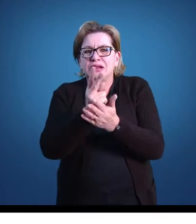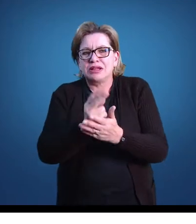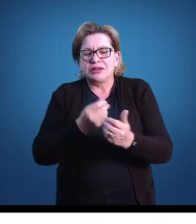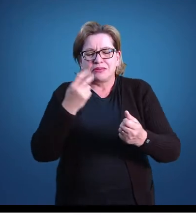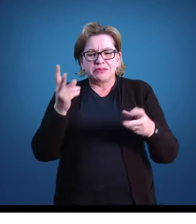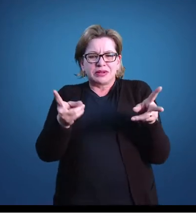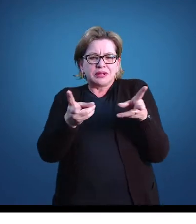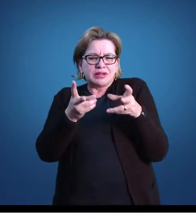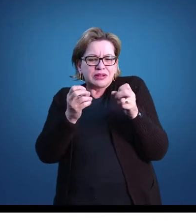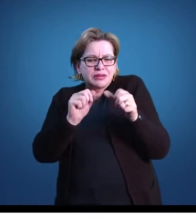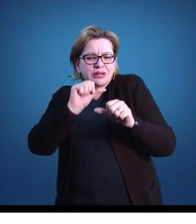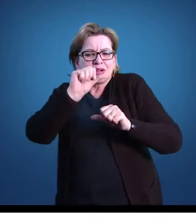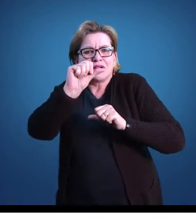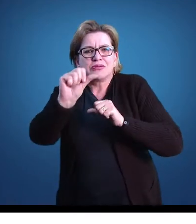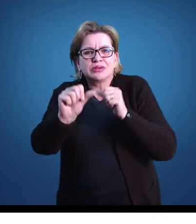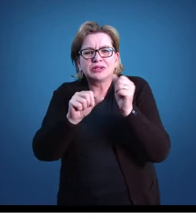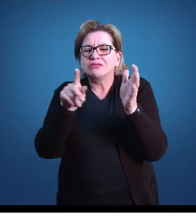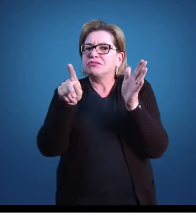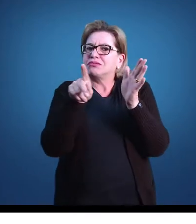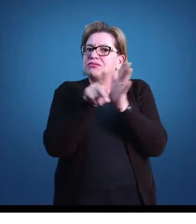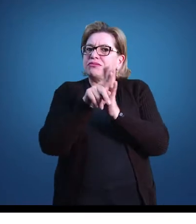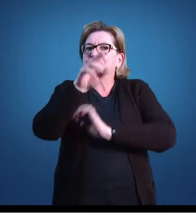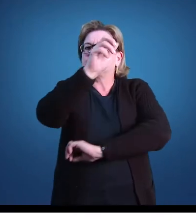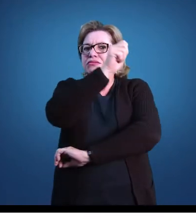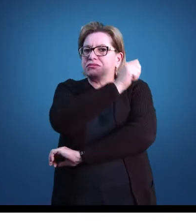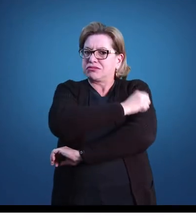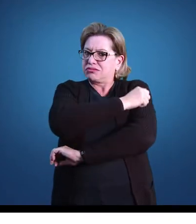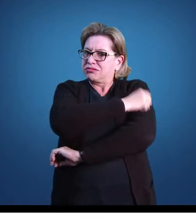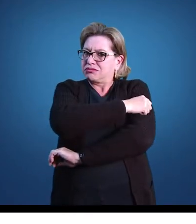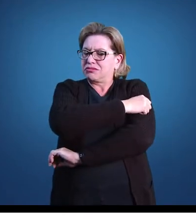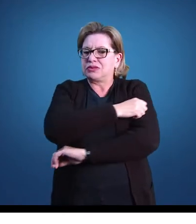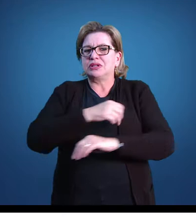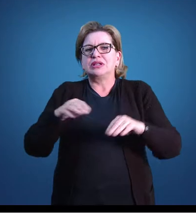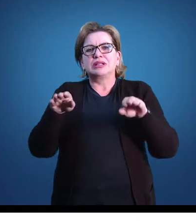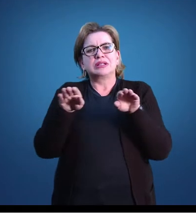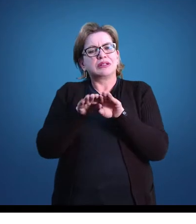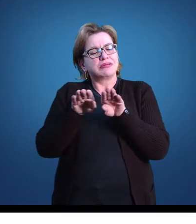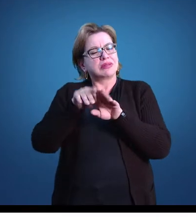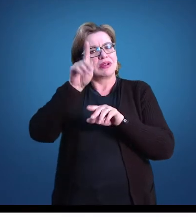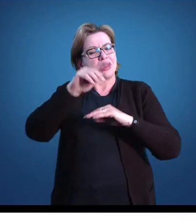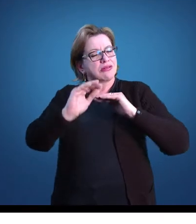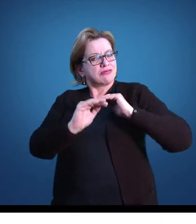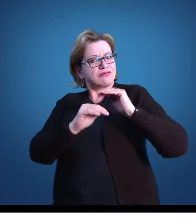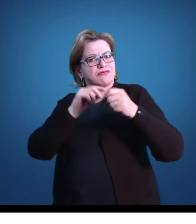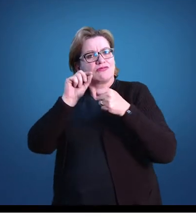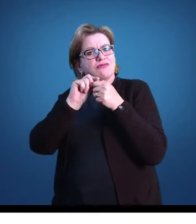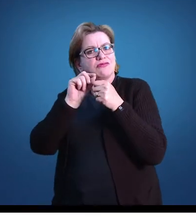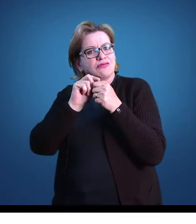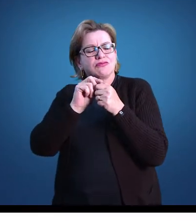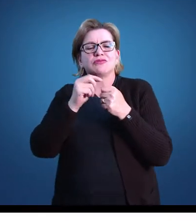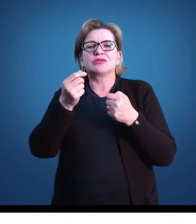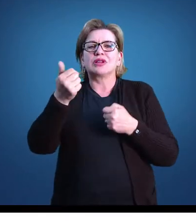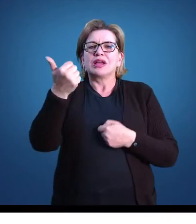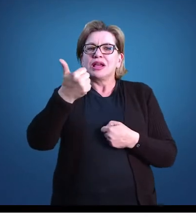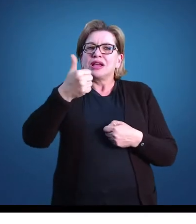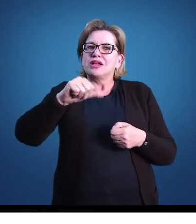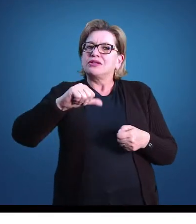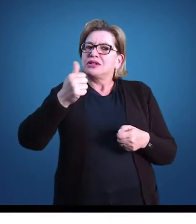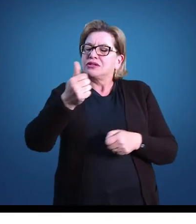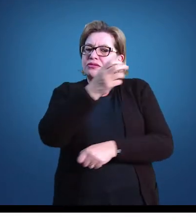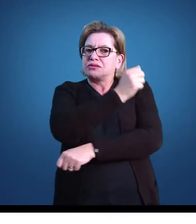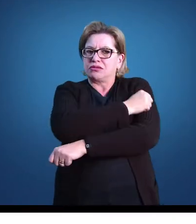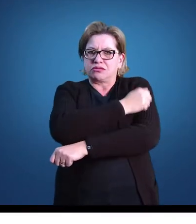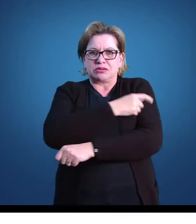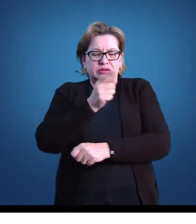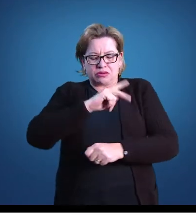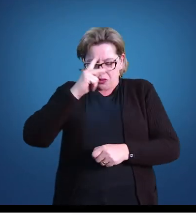alterações próprias e características de cada educando. Também serão desenvolvidas avaliações dos alunos, não só